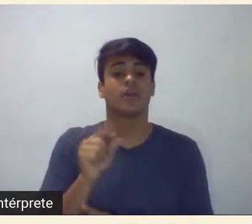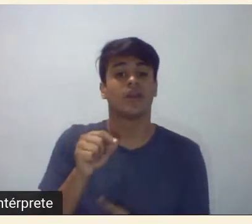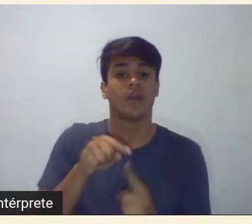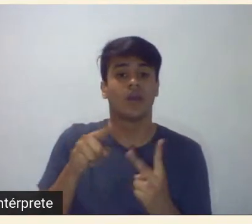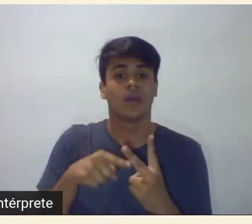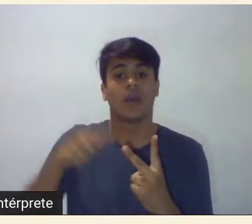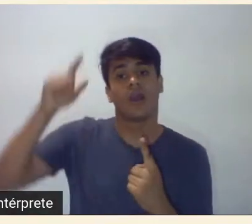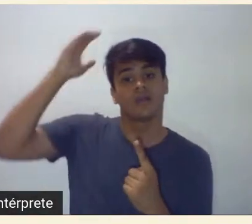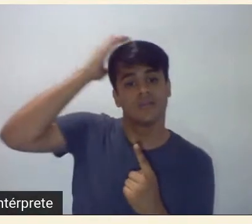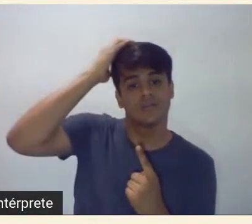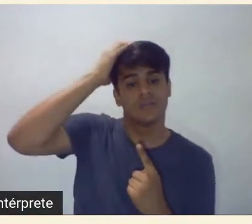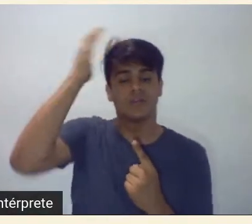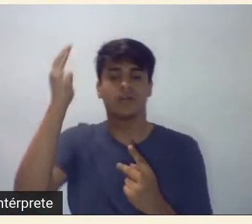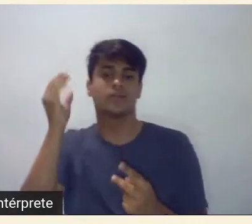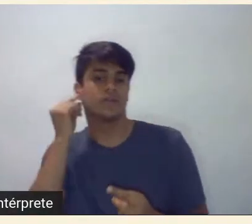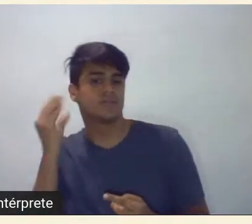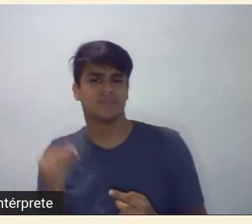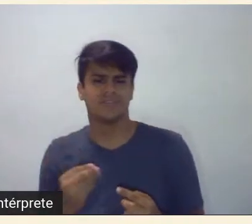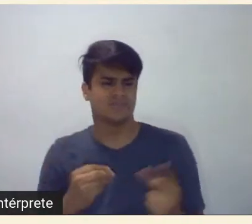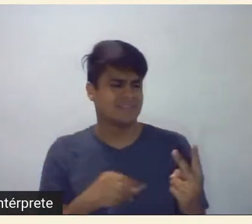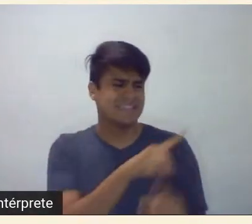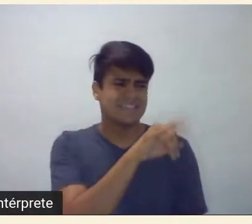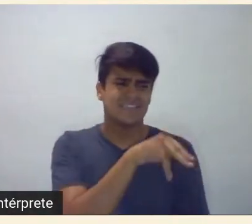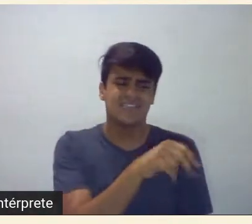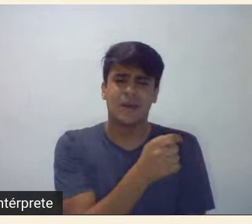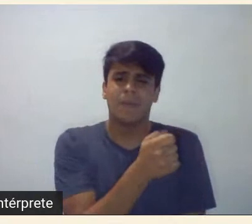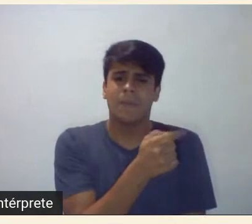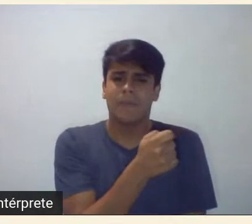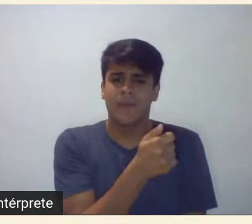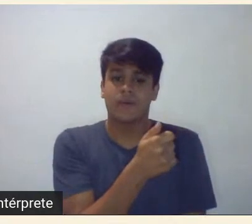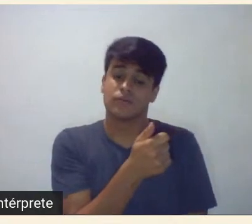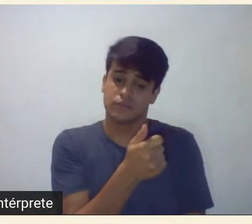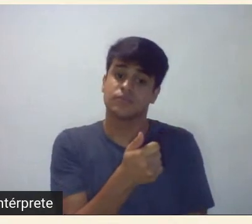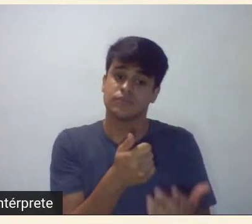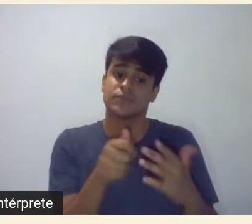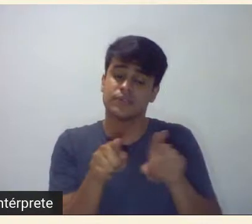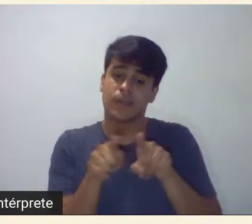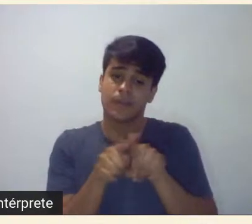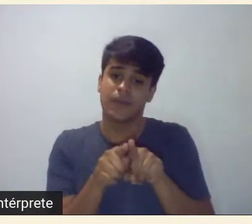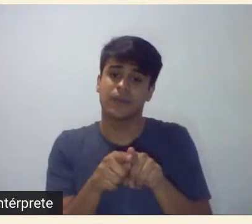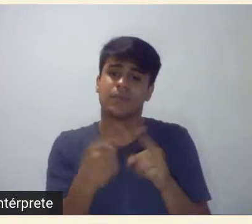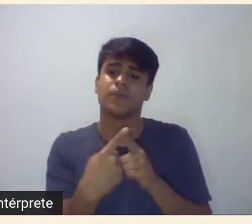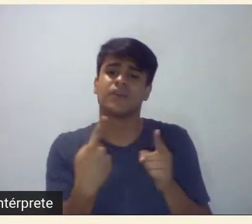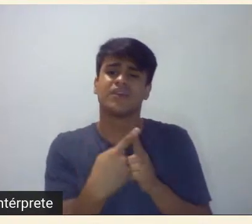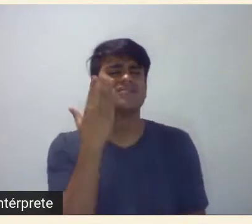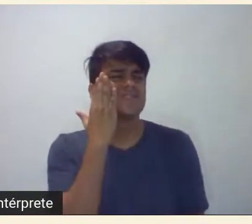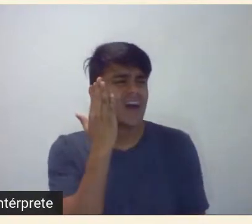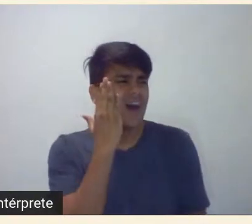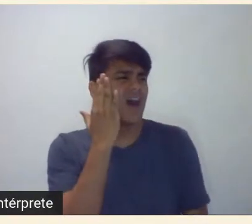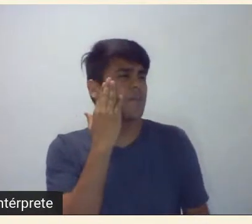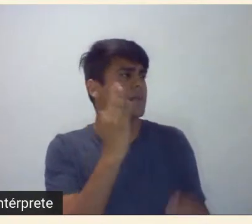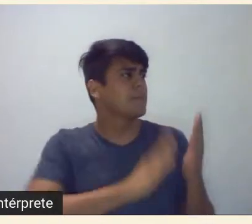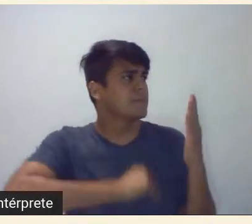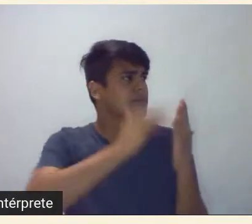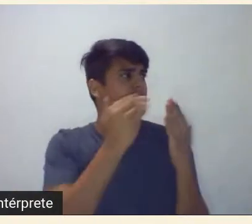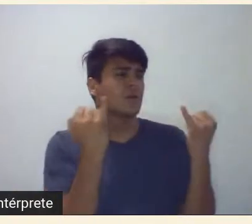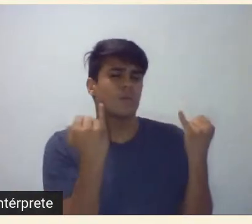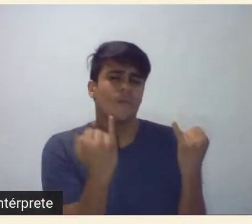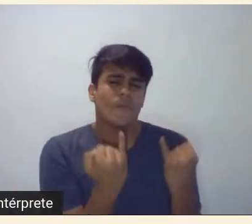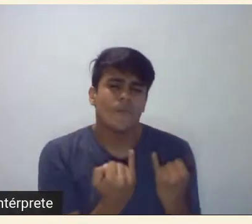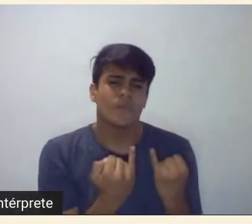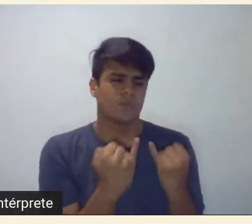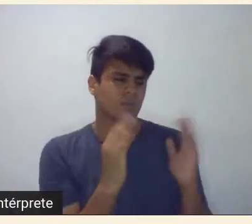ninguém fala da Zina Aita e o fator da Zina Aita também aquela aquela pintura magrinha meudinha ela sempre aparece bem